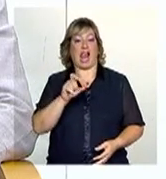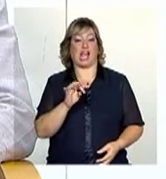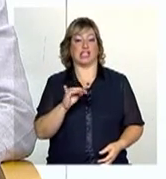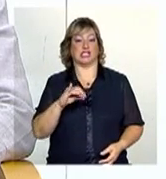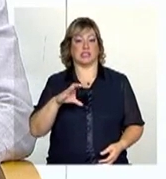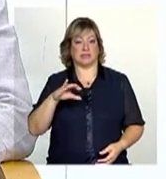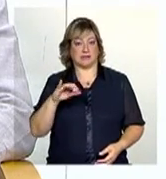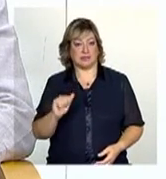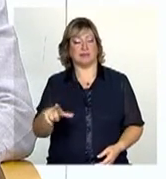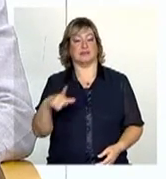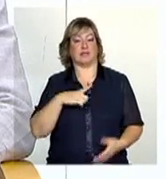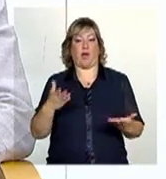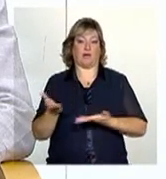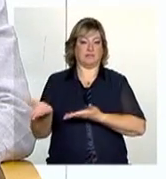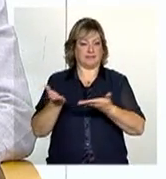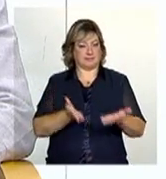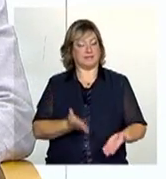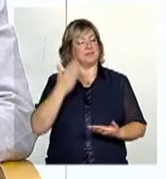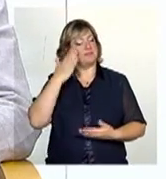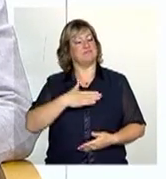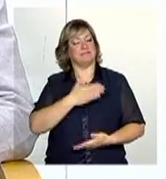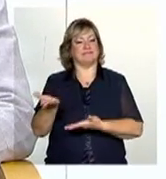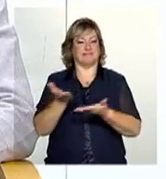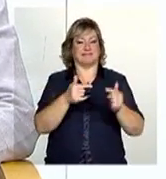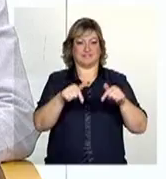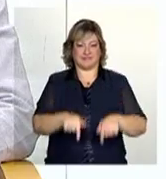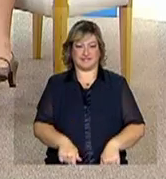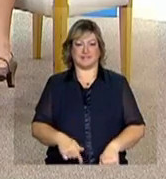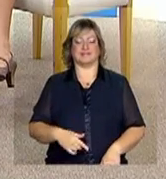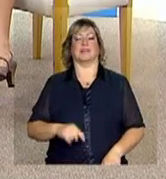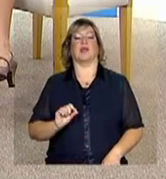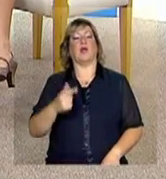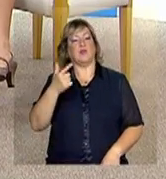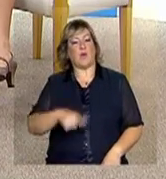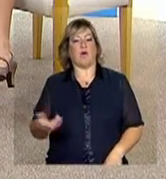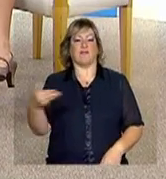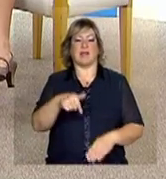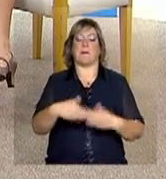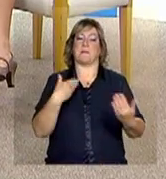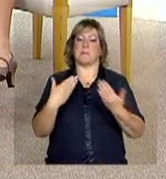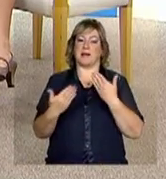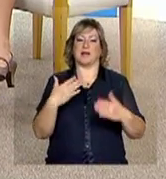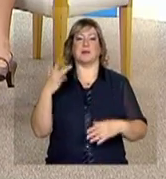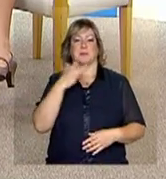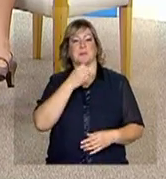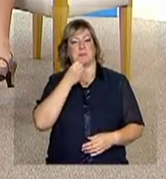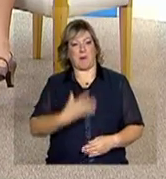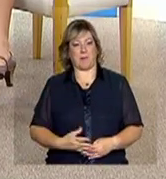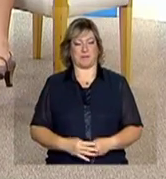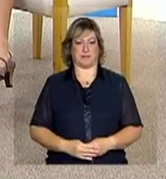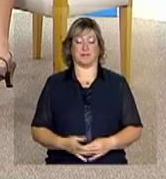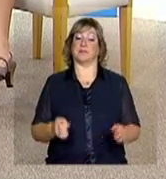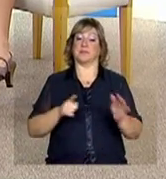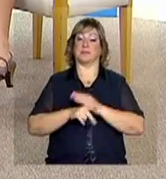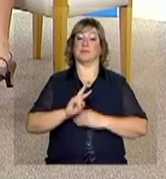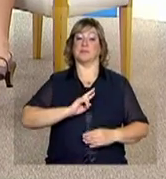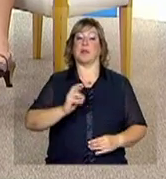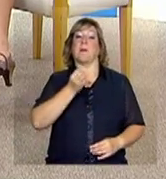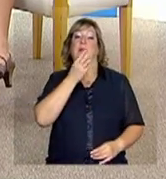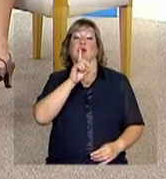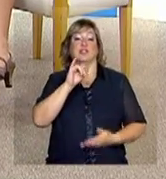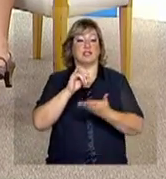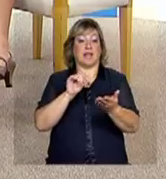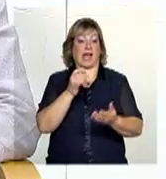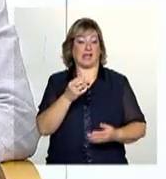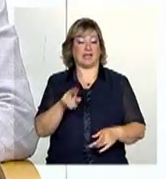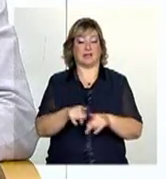Bartolo. Obrigada por ter vindo, Letícia. É um prazer recebê-la outra vez aqui nesse bate-papo gostoso. Bem, bom dia, Adriana. Bom dia a todos que